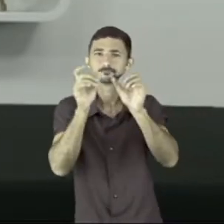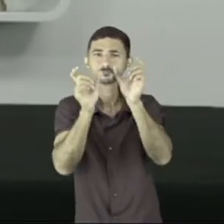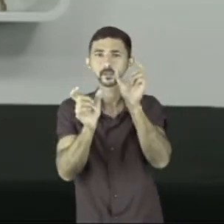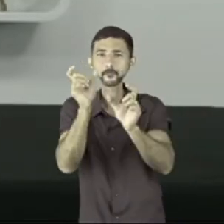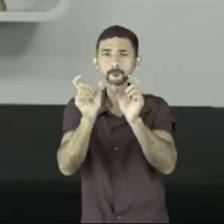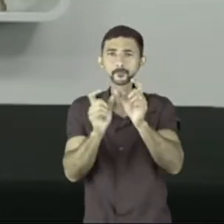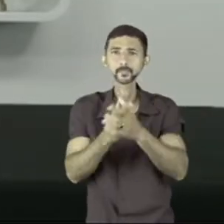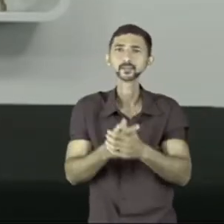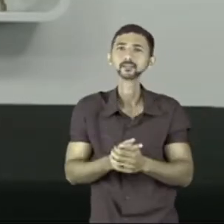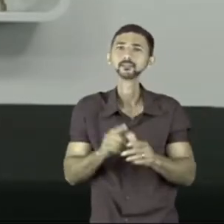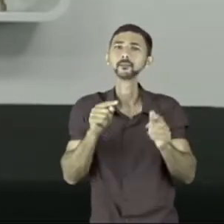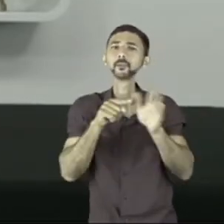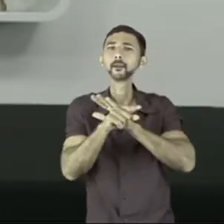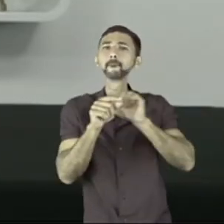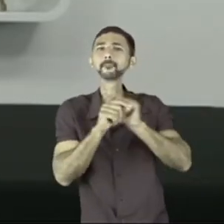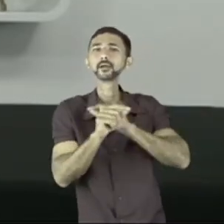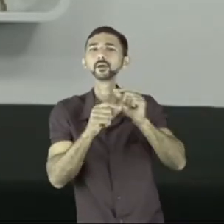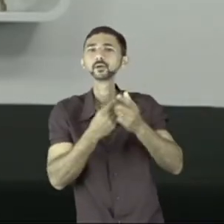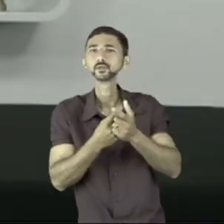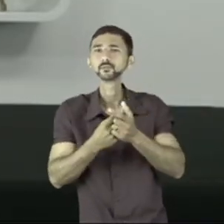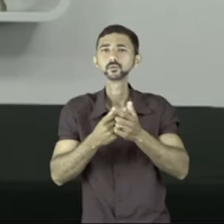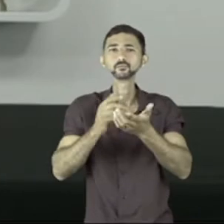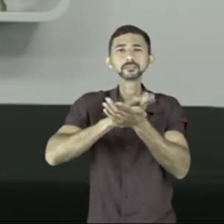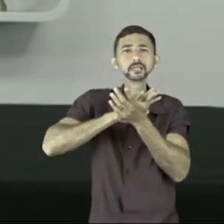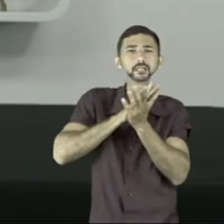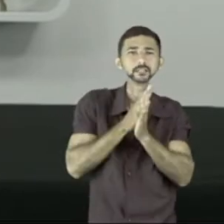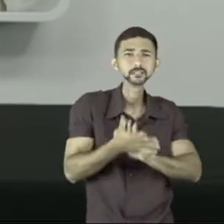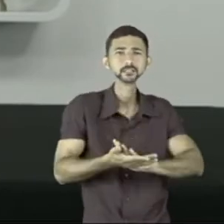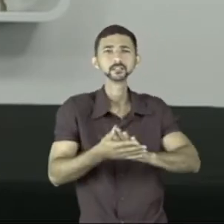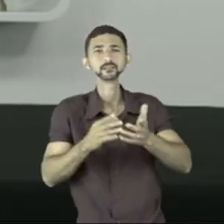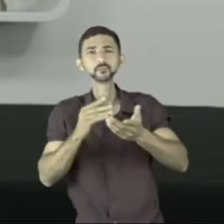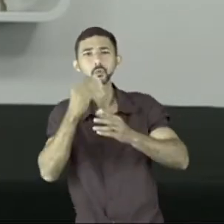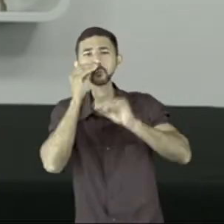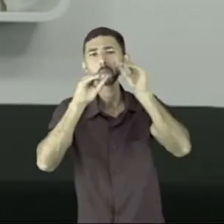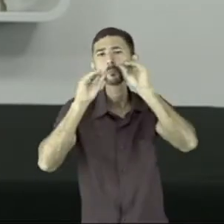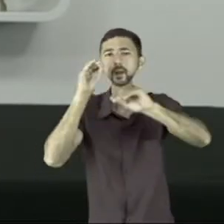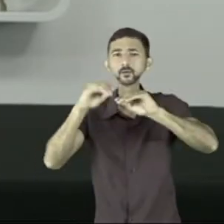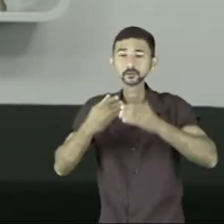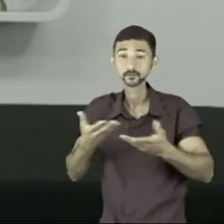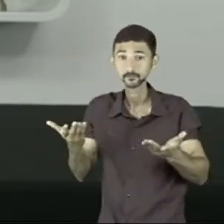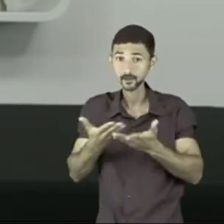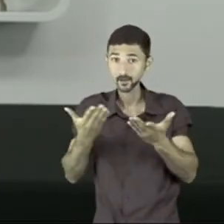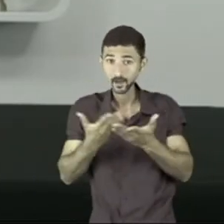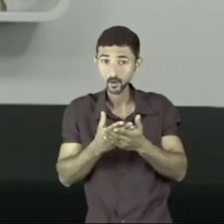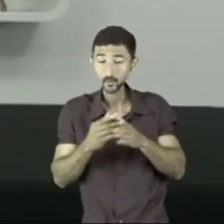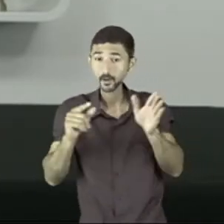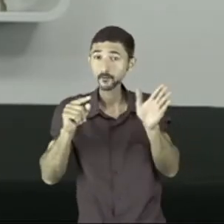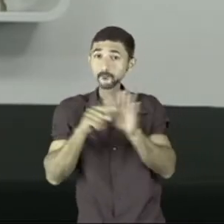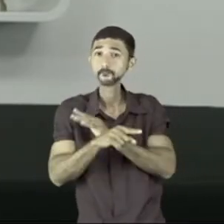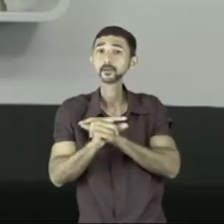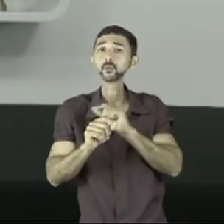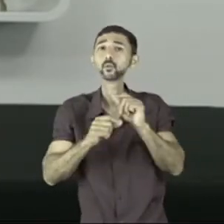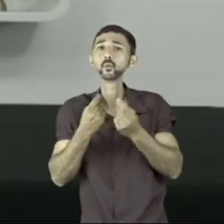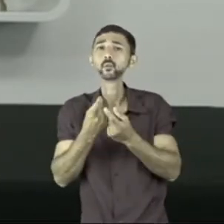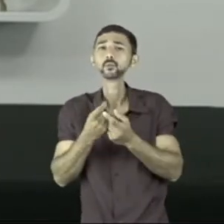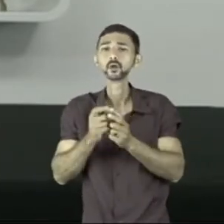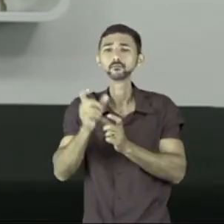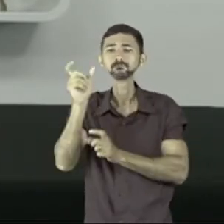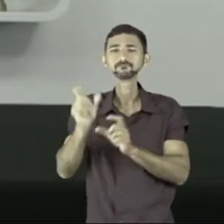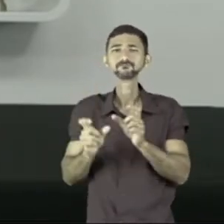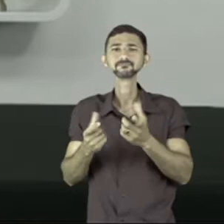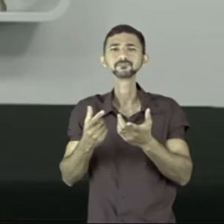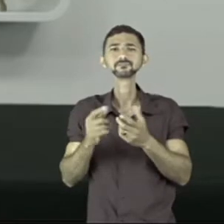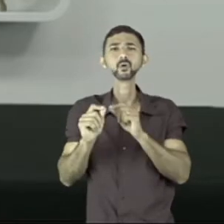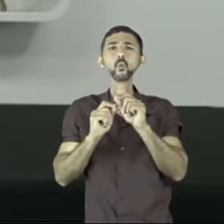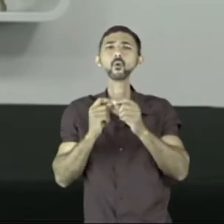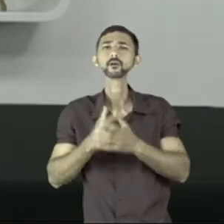Armandinho questionando as questões relacionadas ao racismo, ao preconceito. E agora o Armandinho questiona uma versão